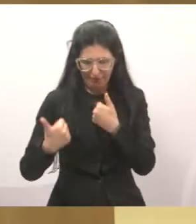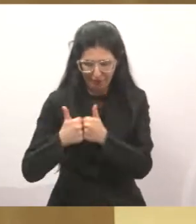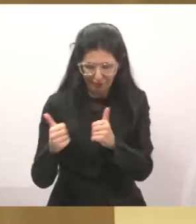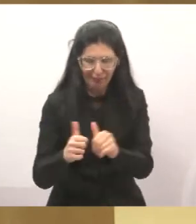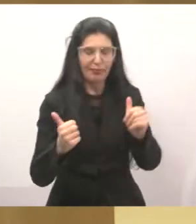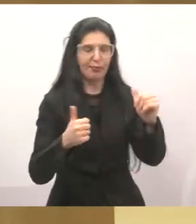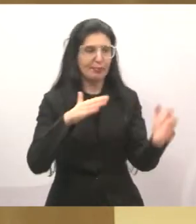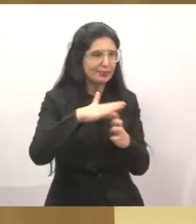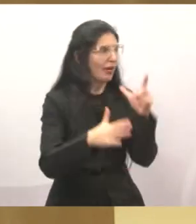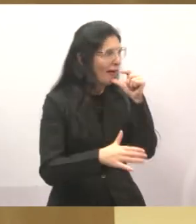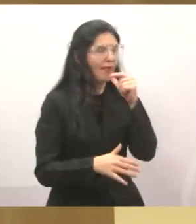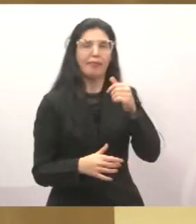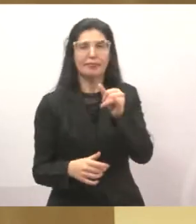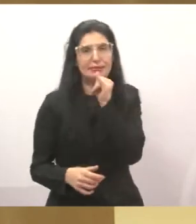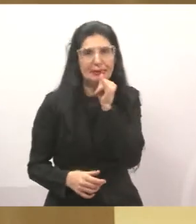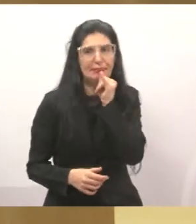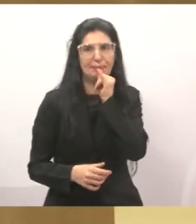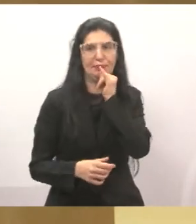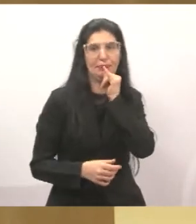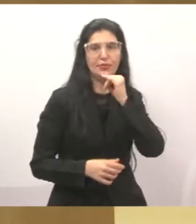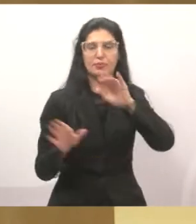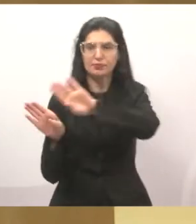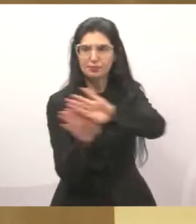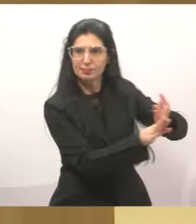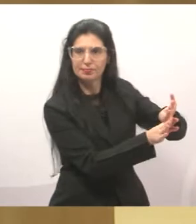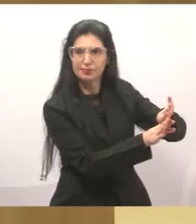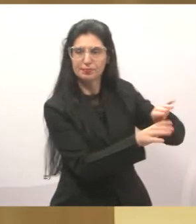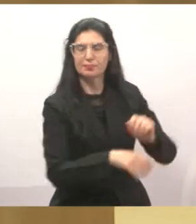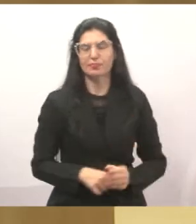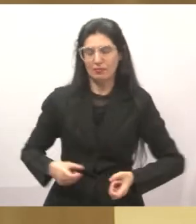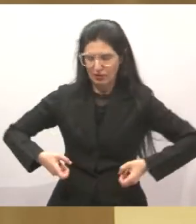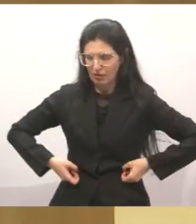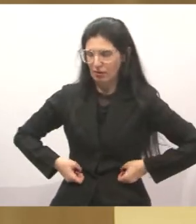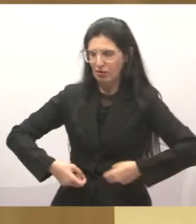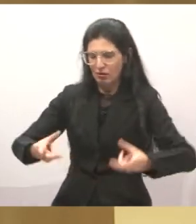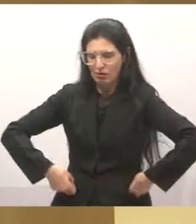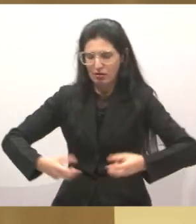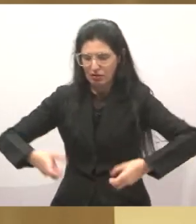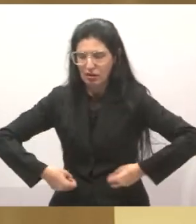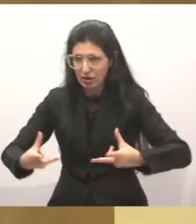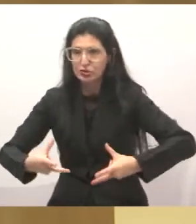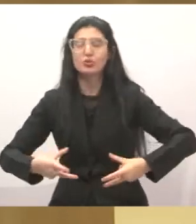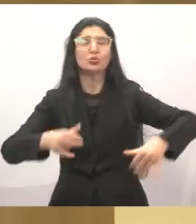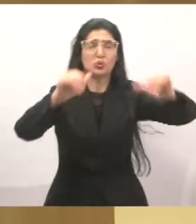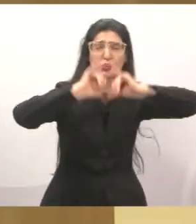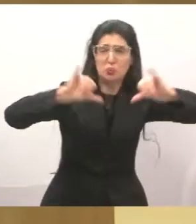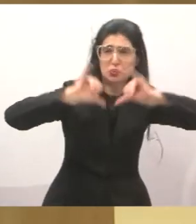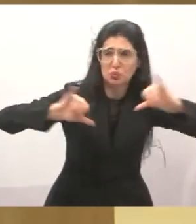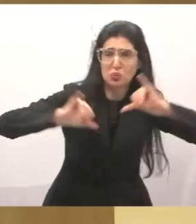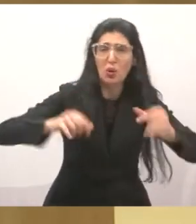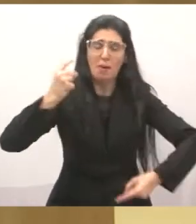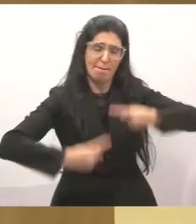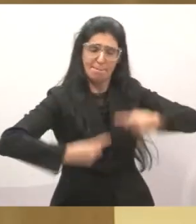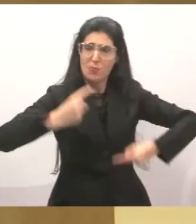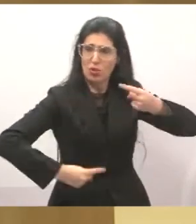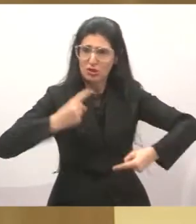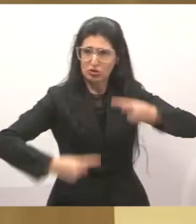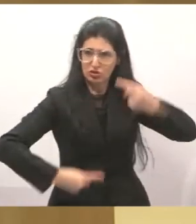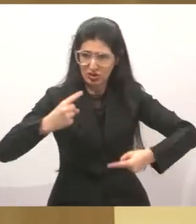questionamento com relação ao gasto com propaganda nesse atual momento.